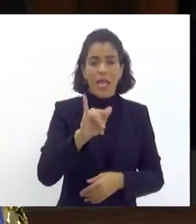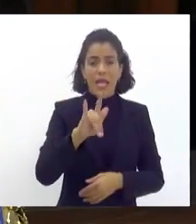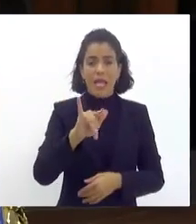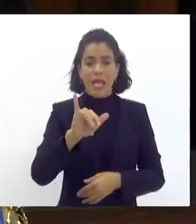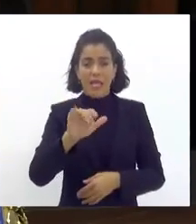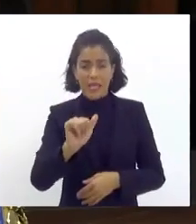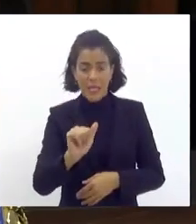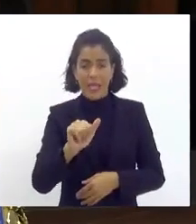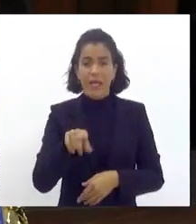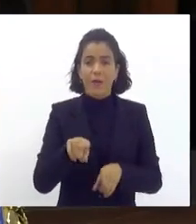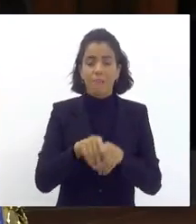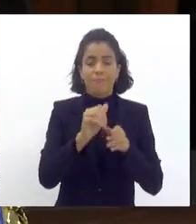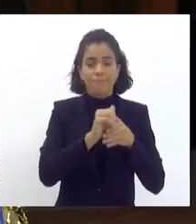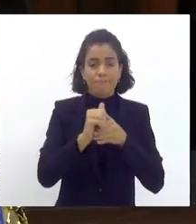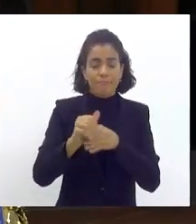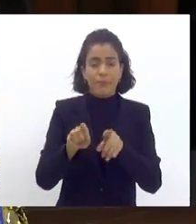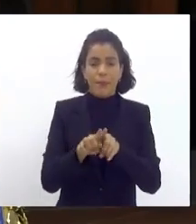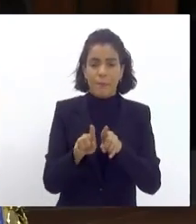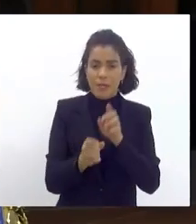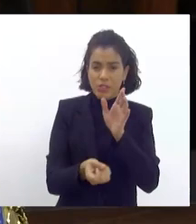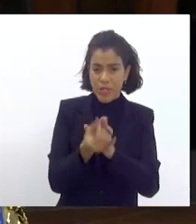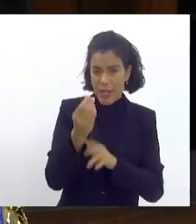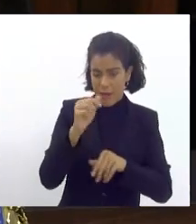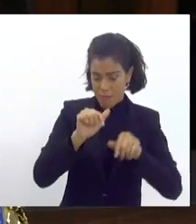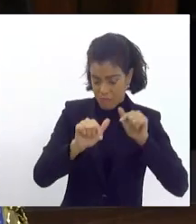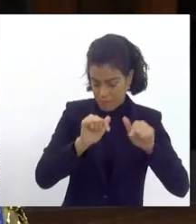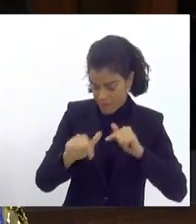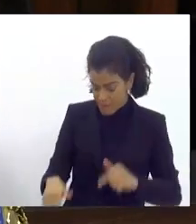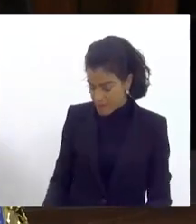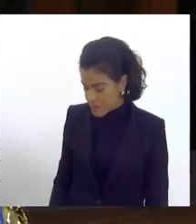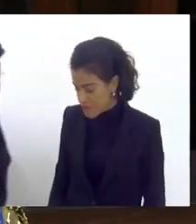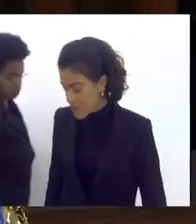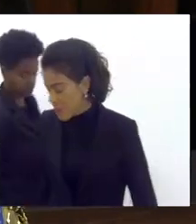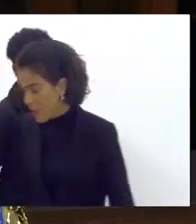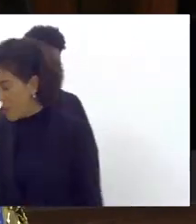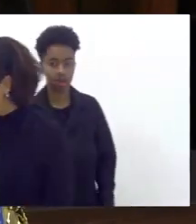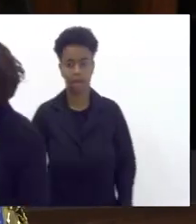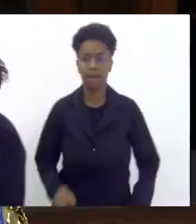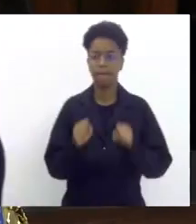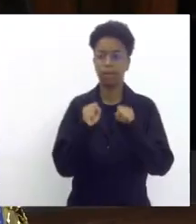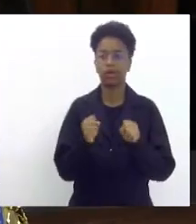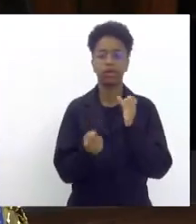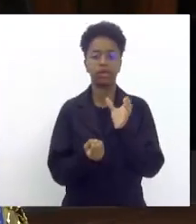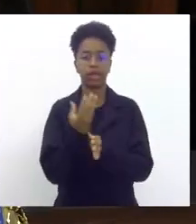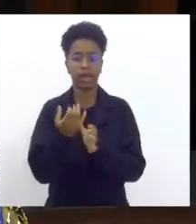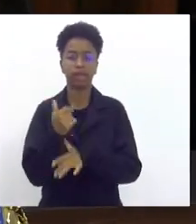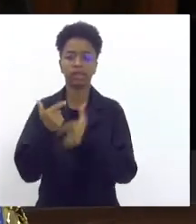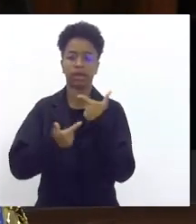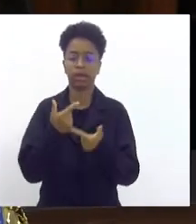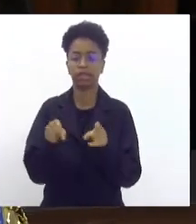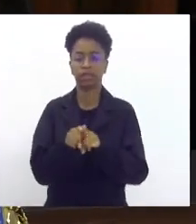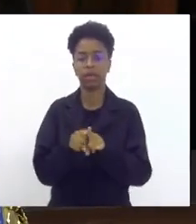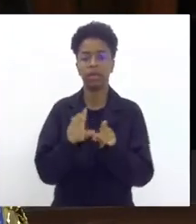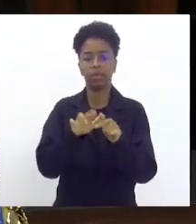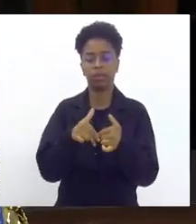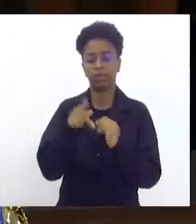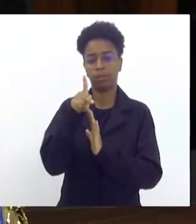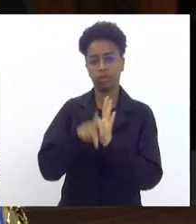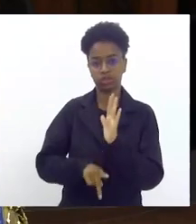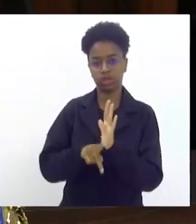dos guias de turismo a gente pode gerar emprego com a produção e confecção com os projetos do governo